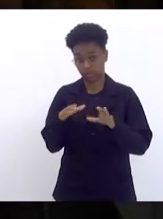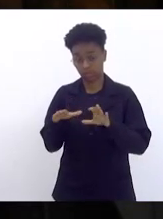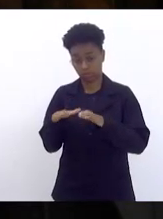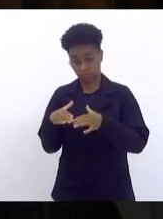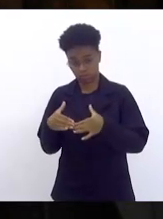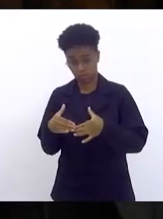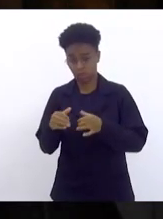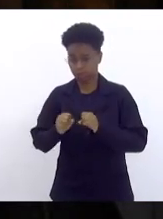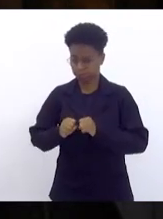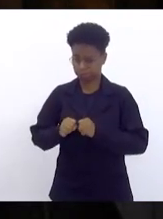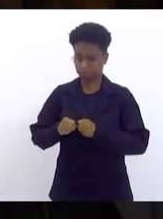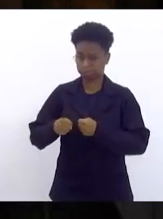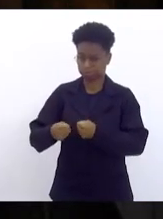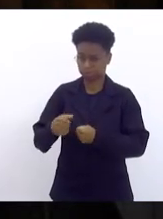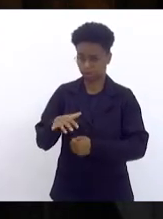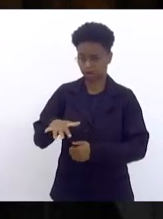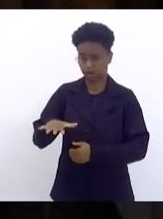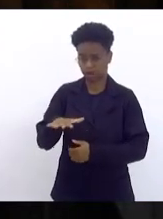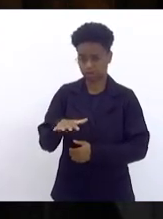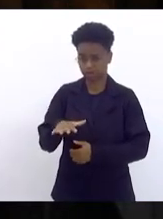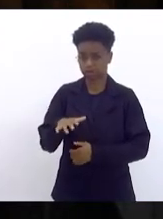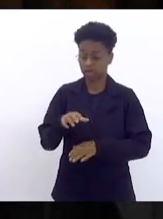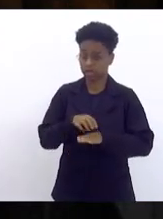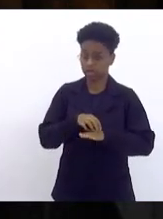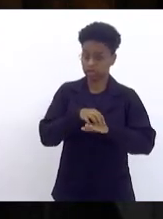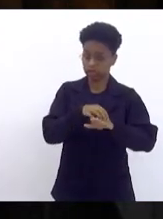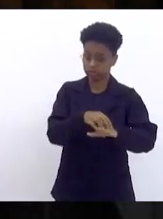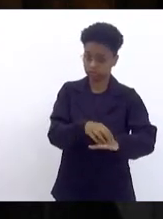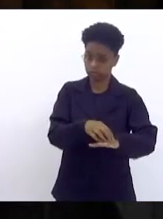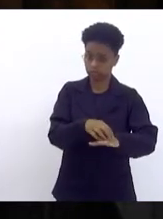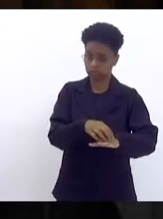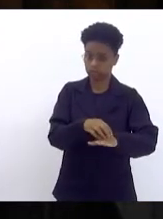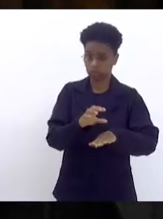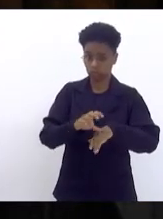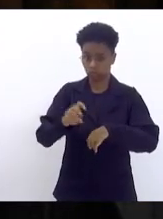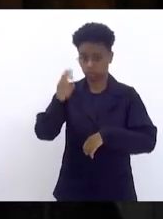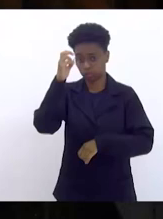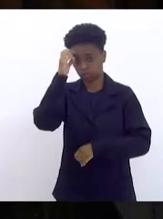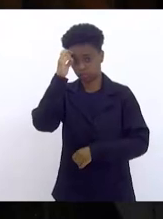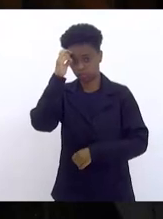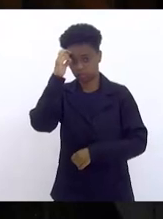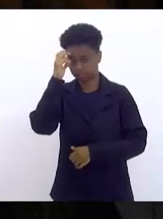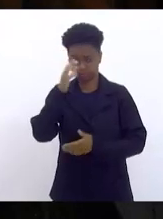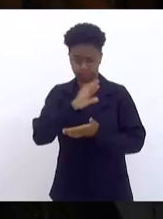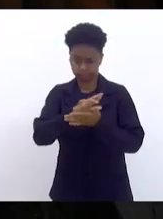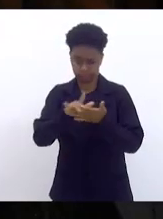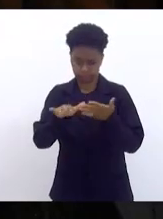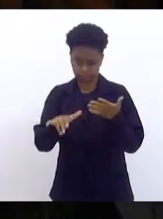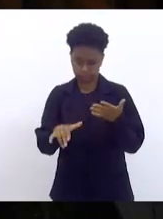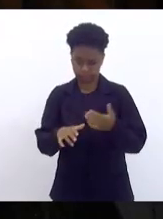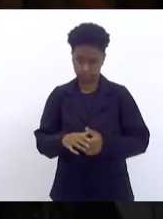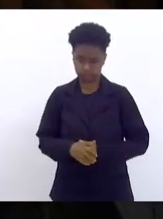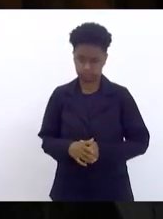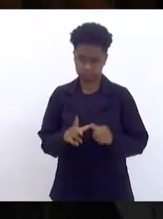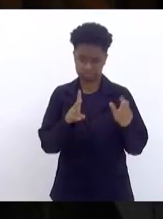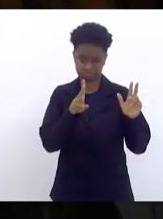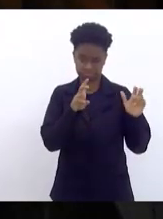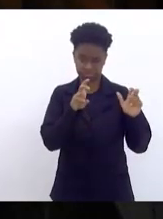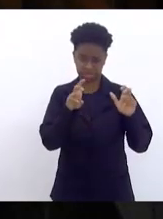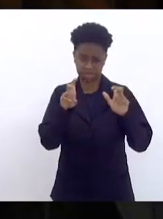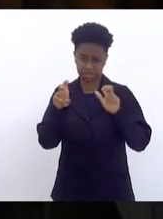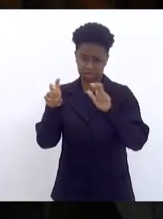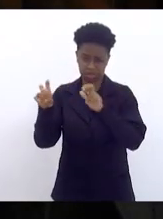numerosa, transportes, cultura, enfim, os temas são